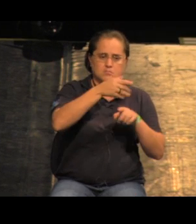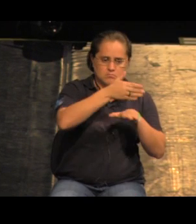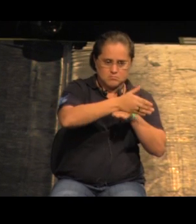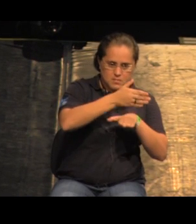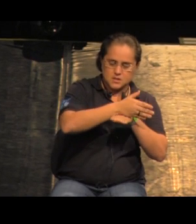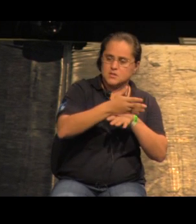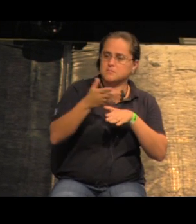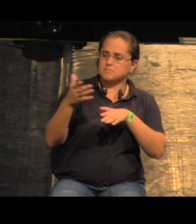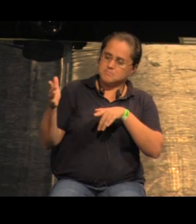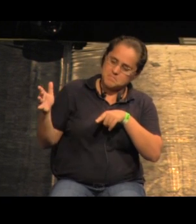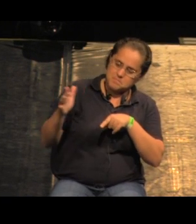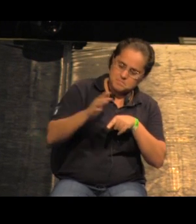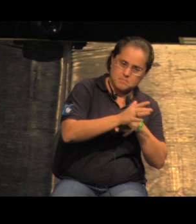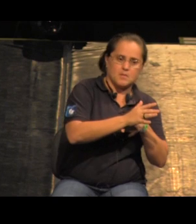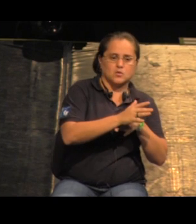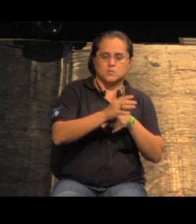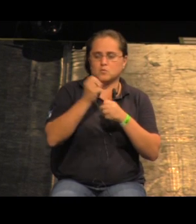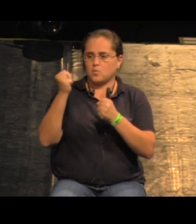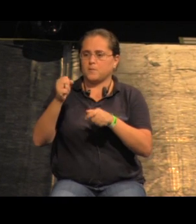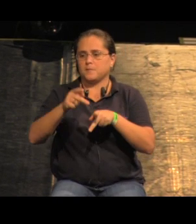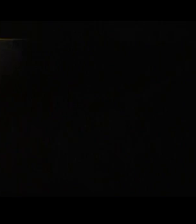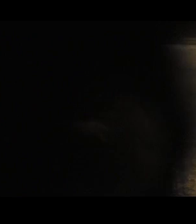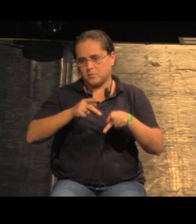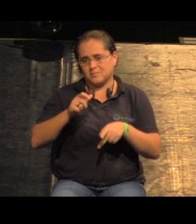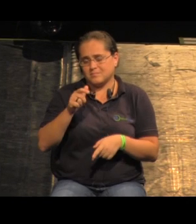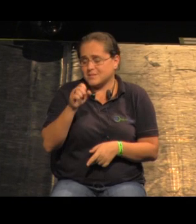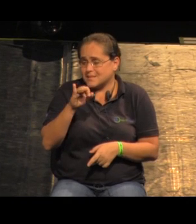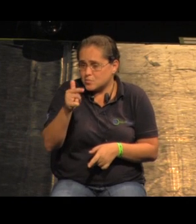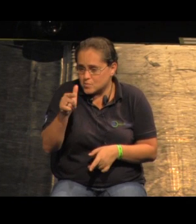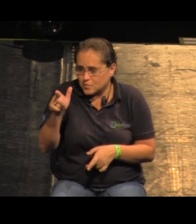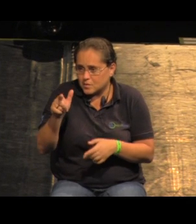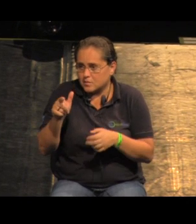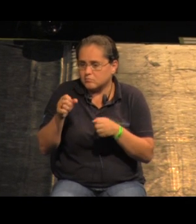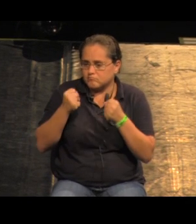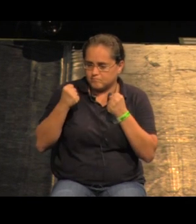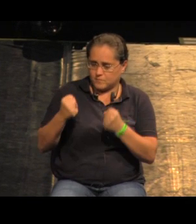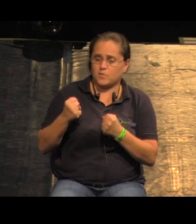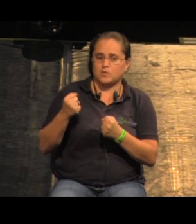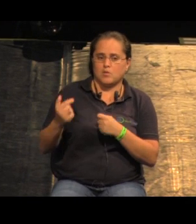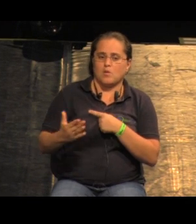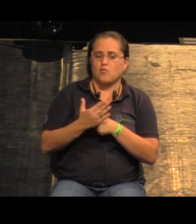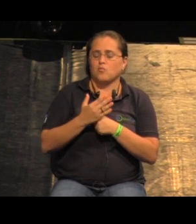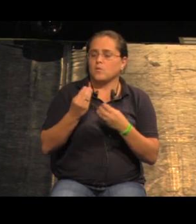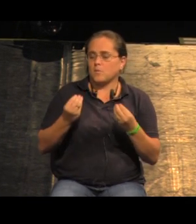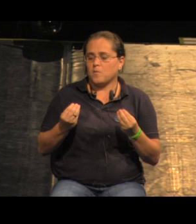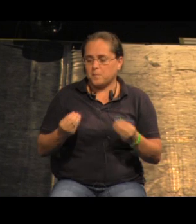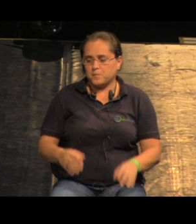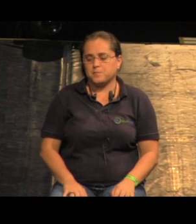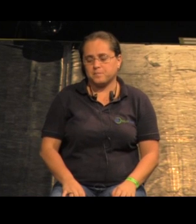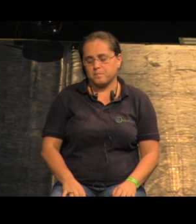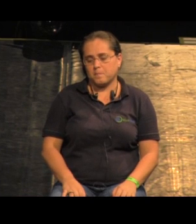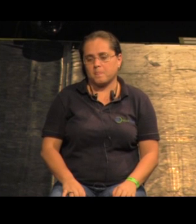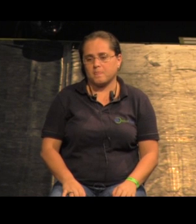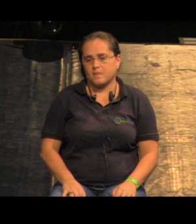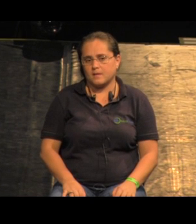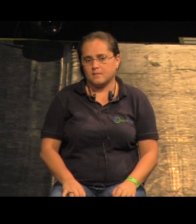questionamentos públicos sem ter uma associação mais forte bom veja isso